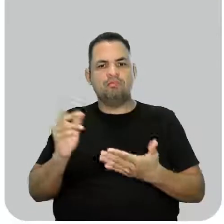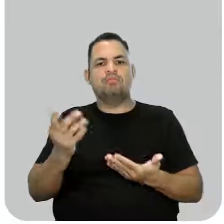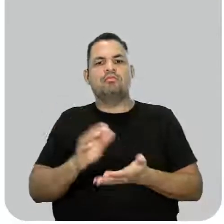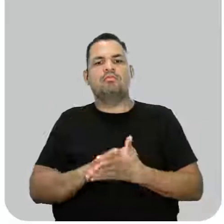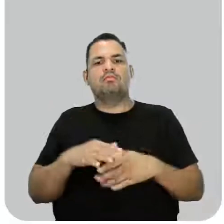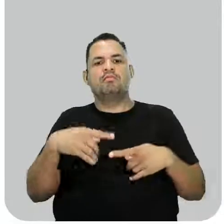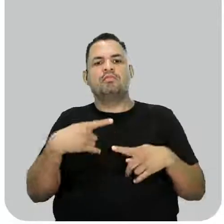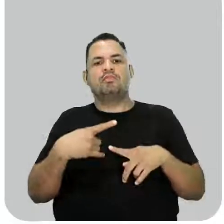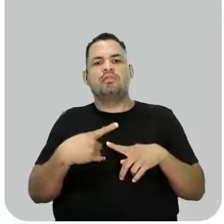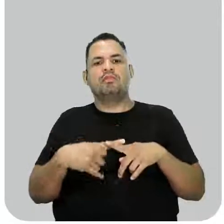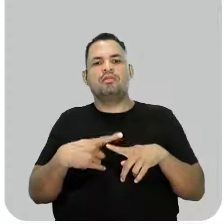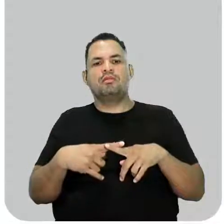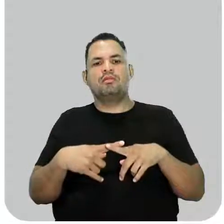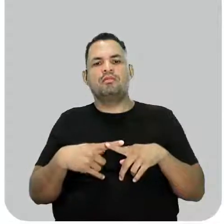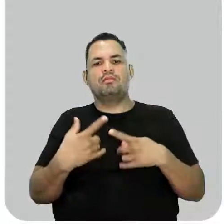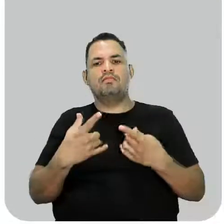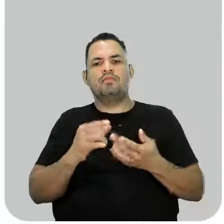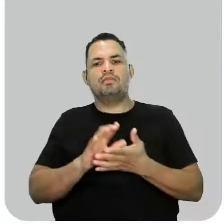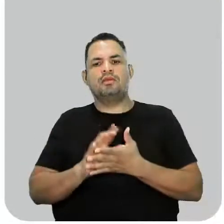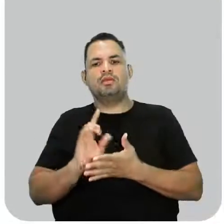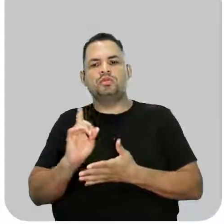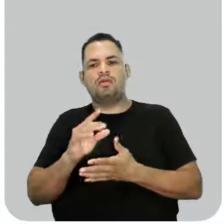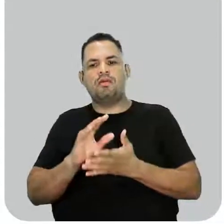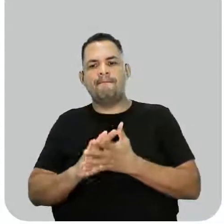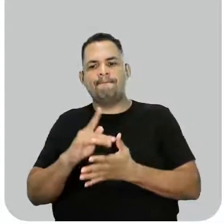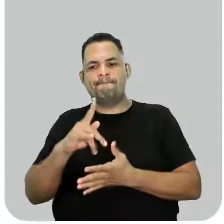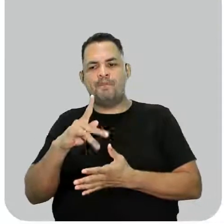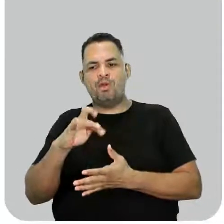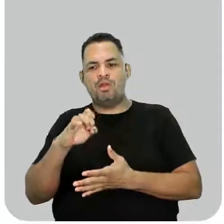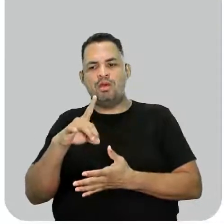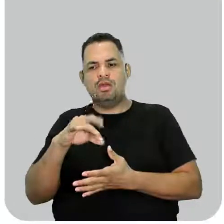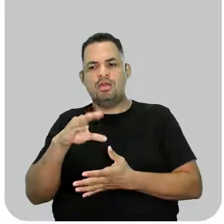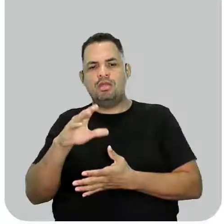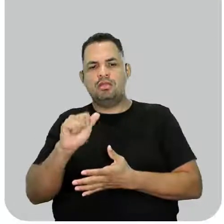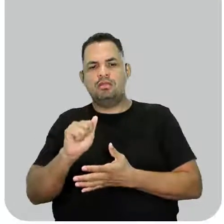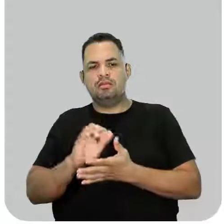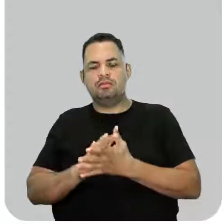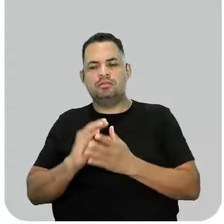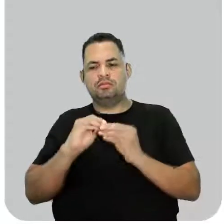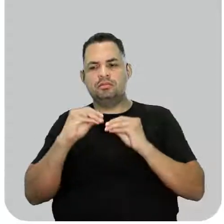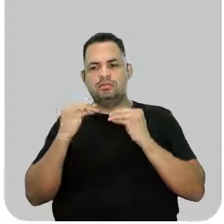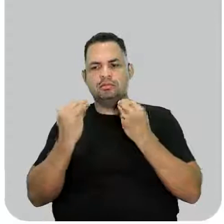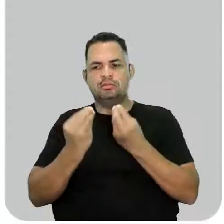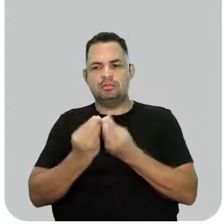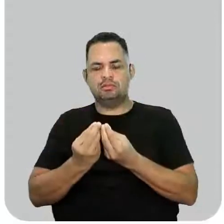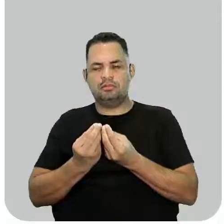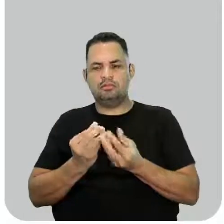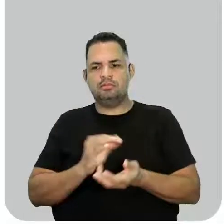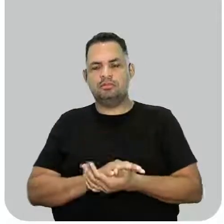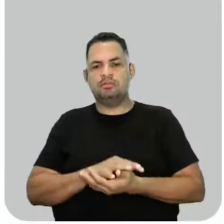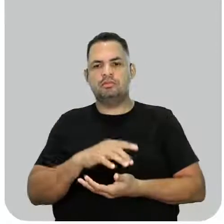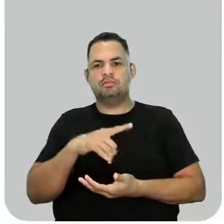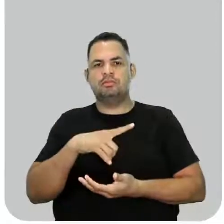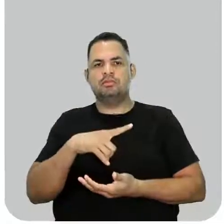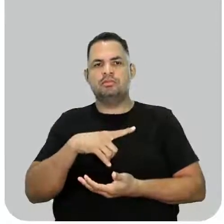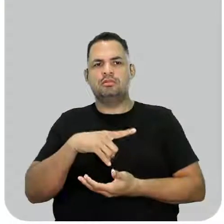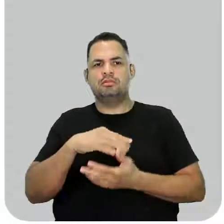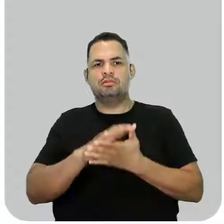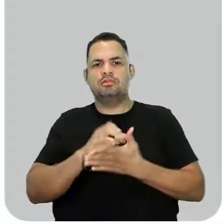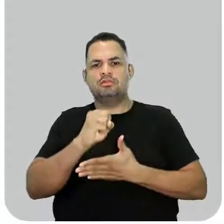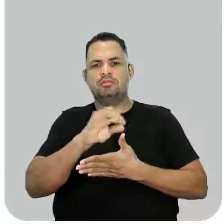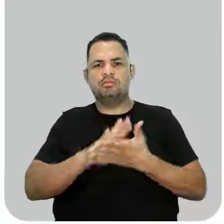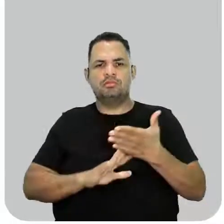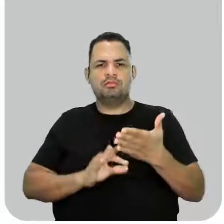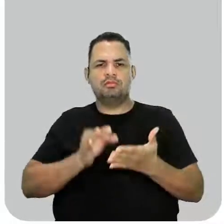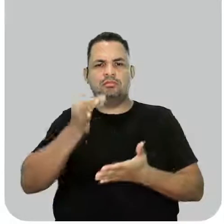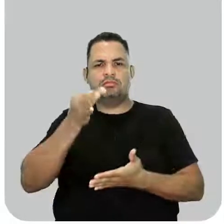ocorre em função apenas da polaridade das substâncias. E aí a gente tem a nossa alternativa